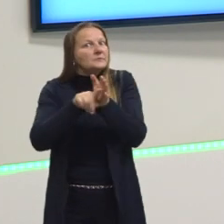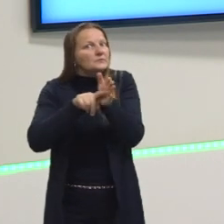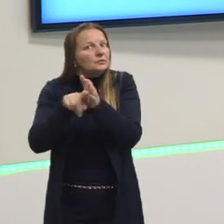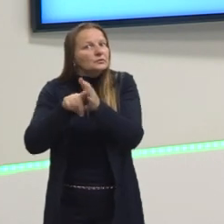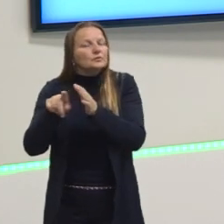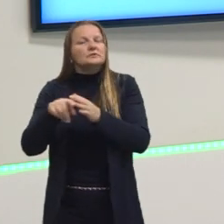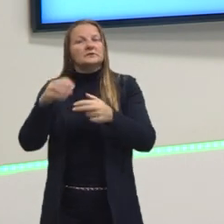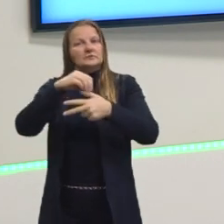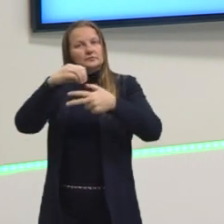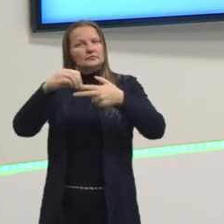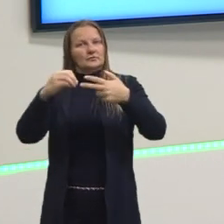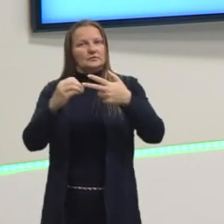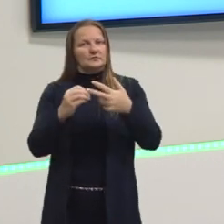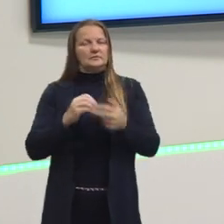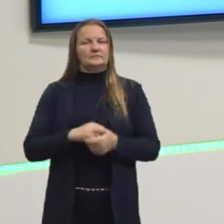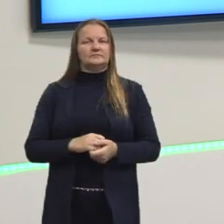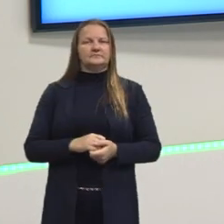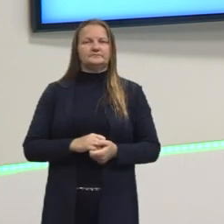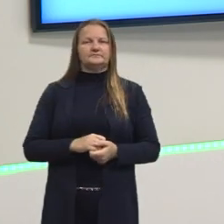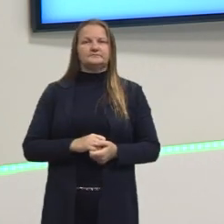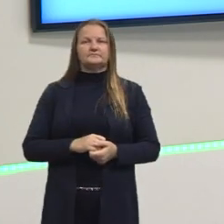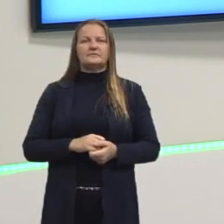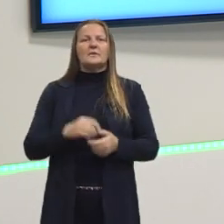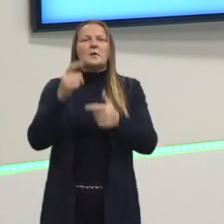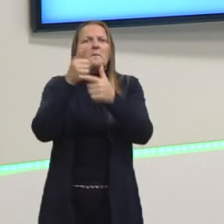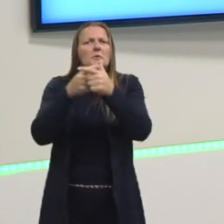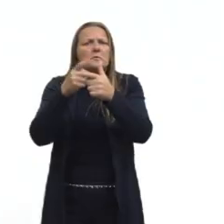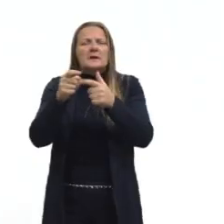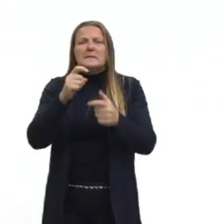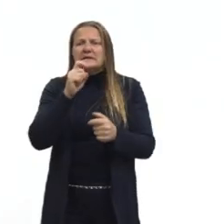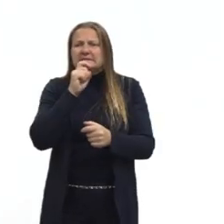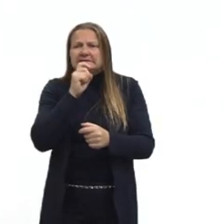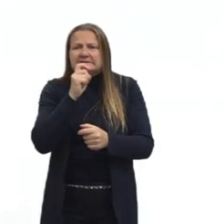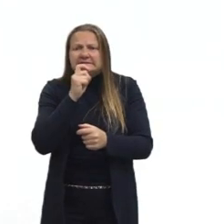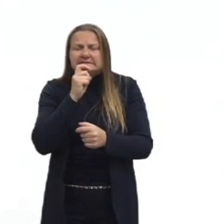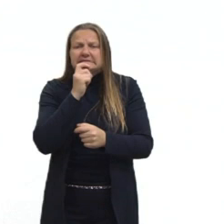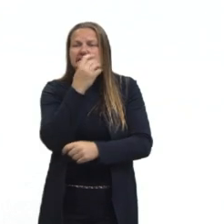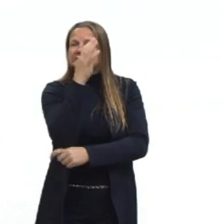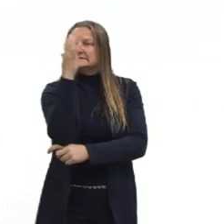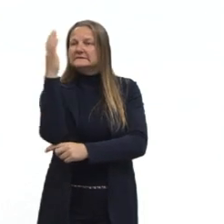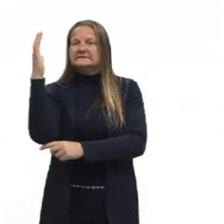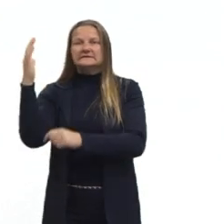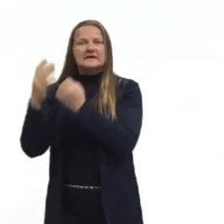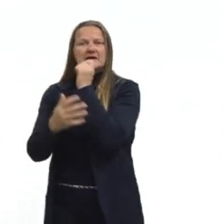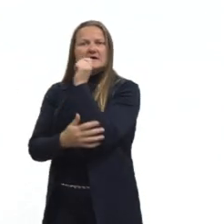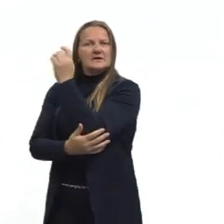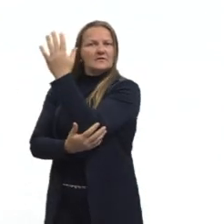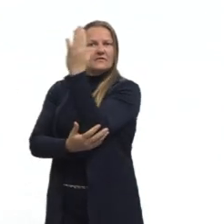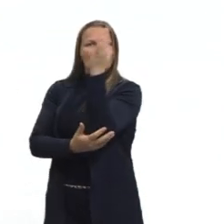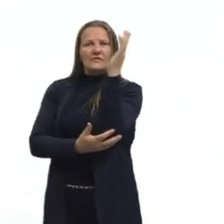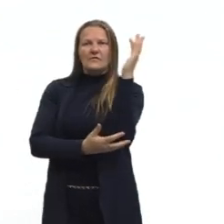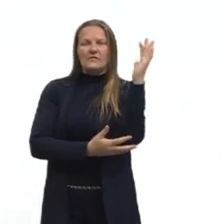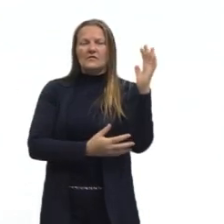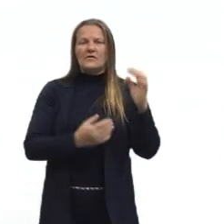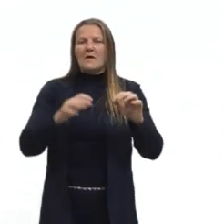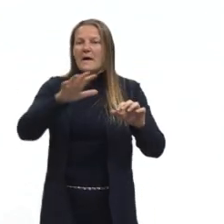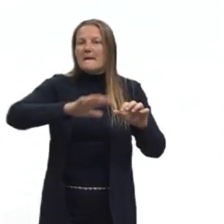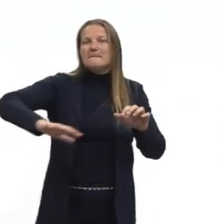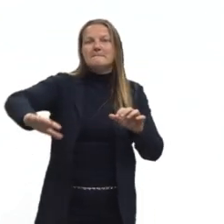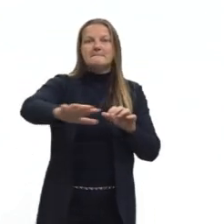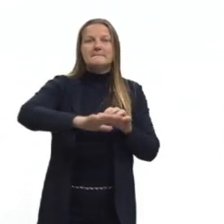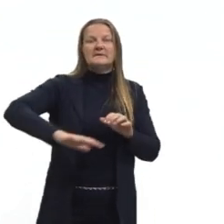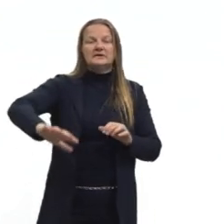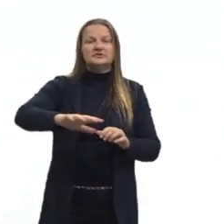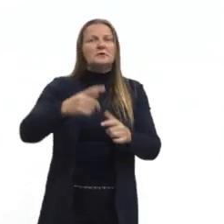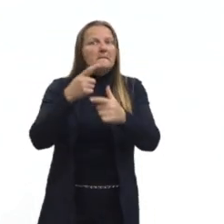frequentes, que são os problemas ambientais. Então, nós vamos dar um foco maior, tá, para esse